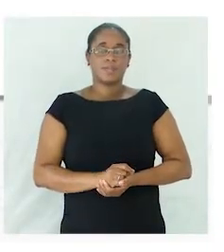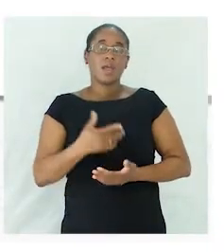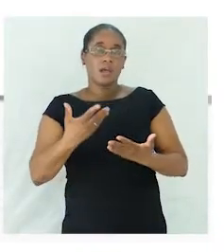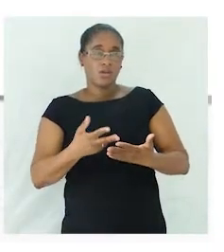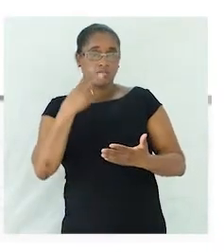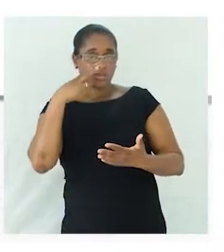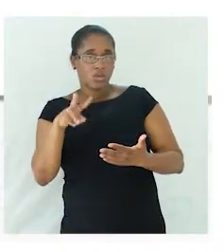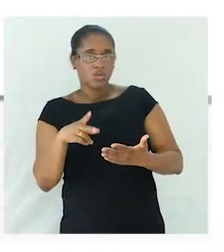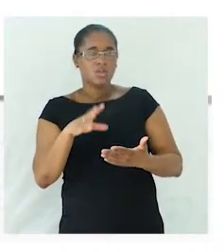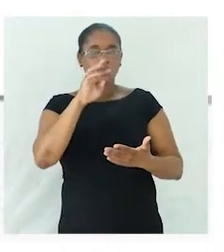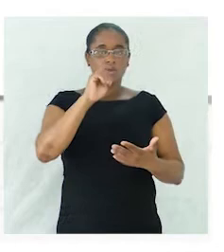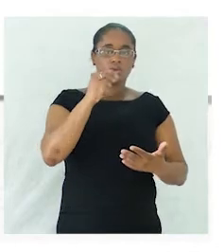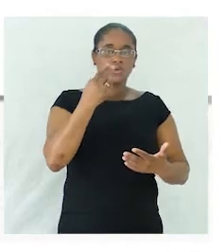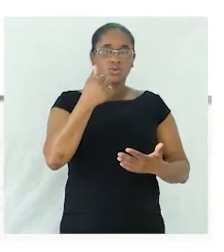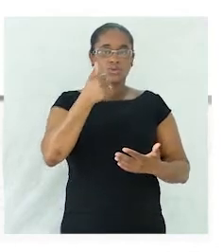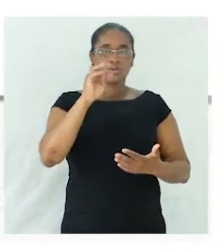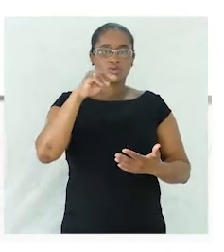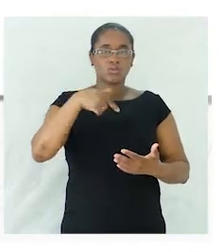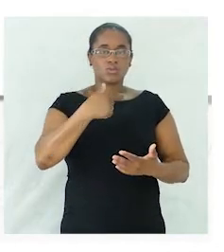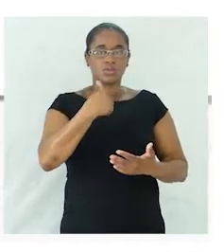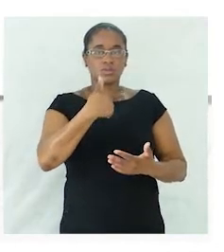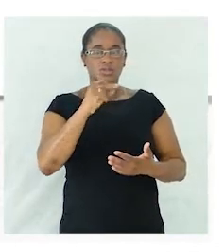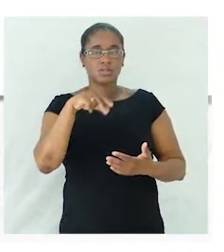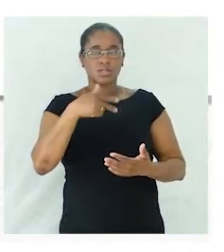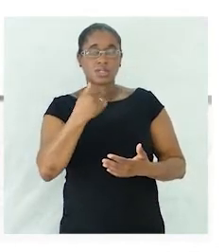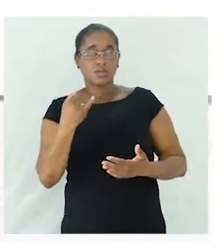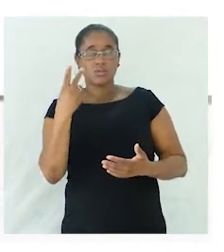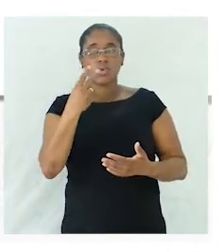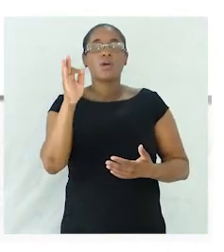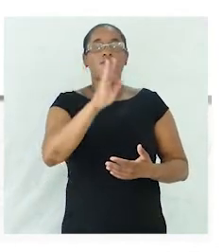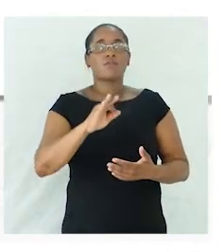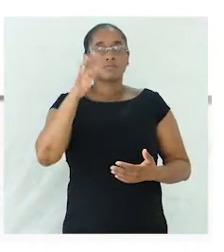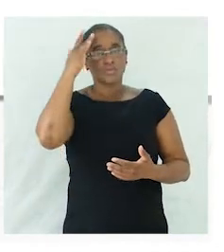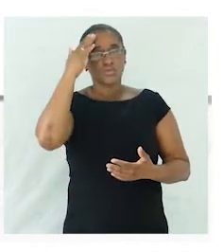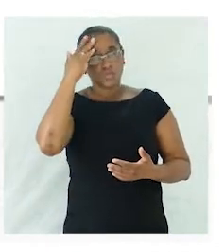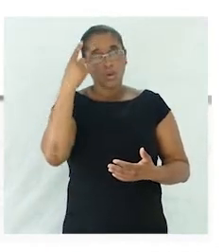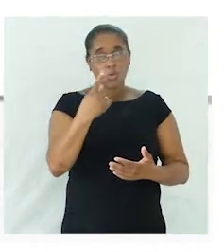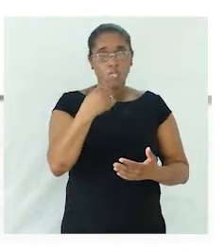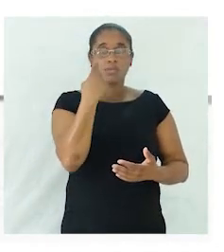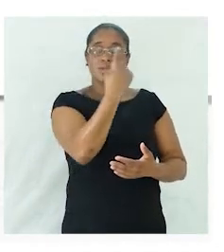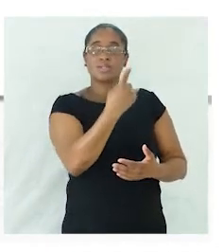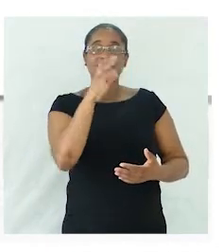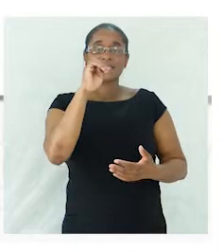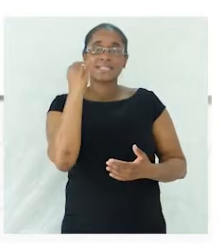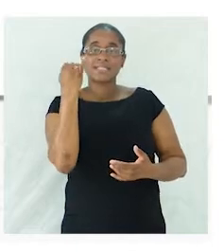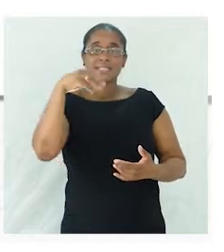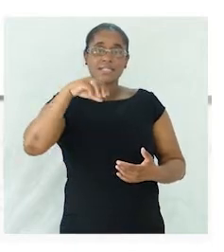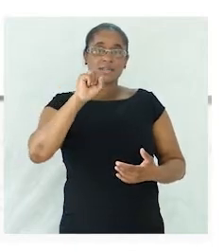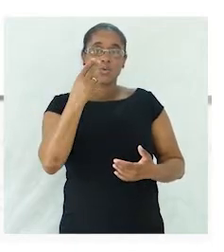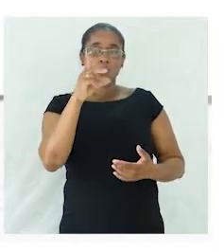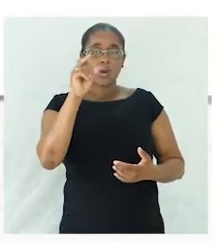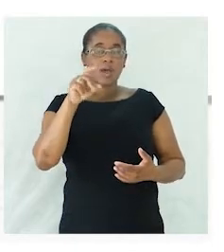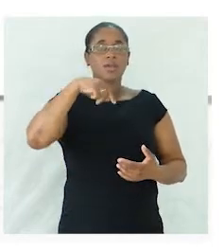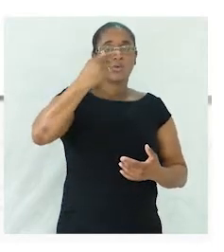substantivos com duas formas em relação ao número. Uma forma para o singular e outra para o plural. Isso nós já sabemos.